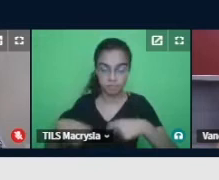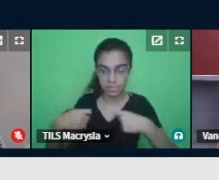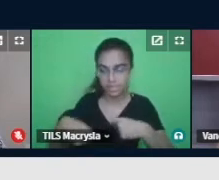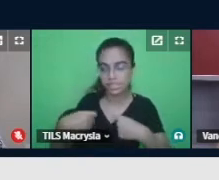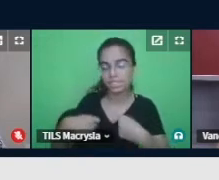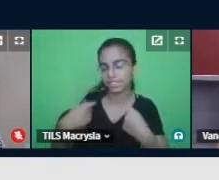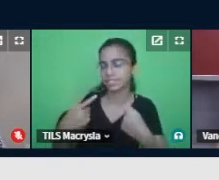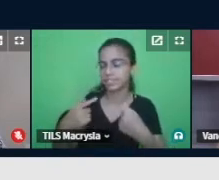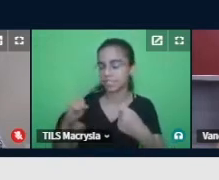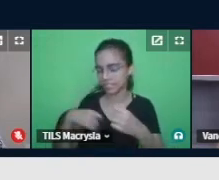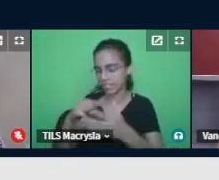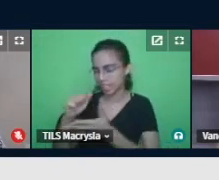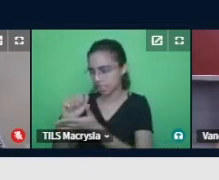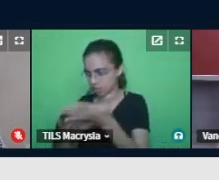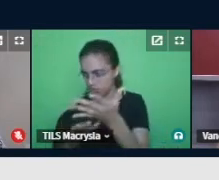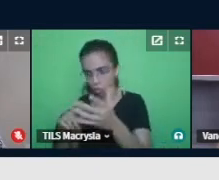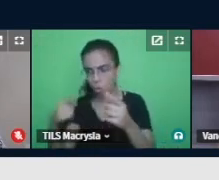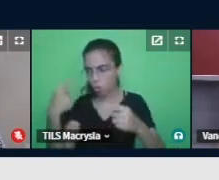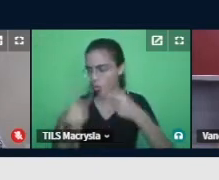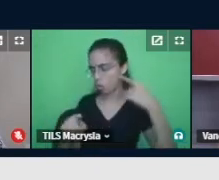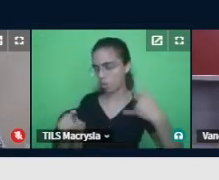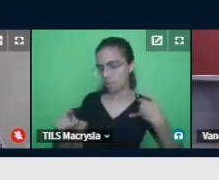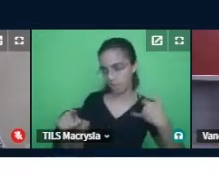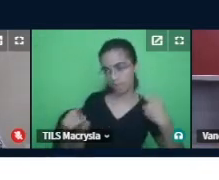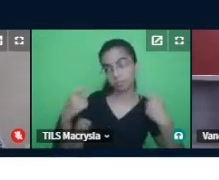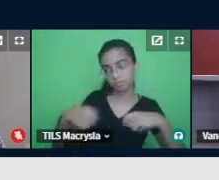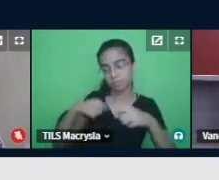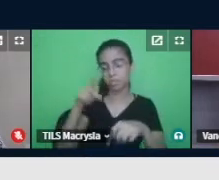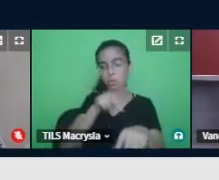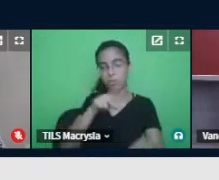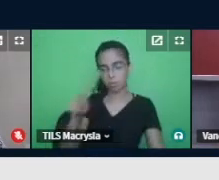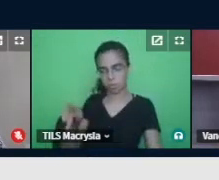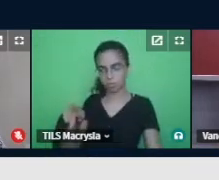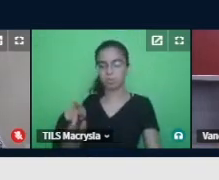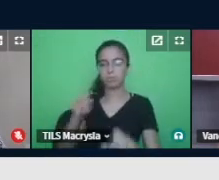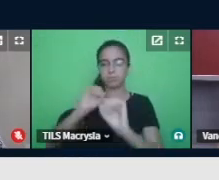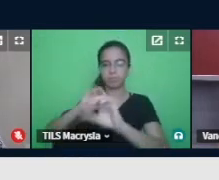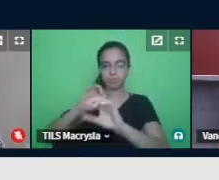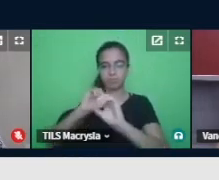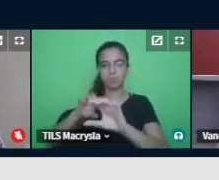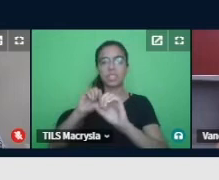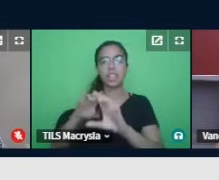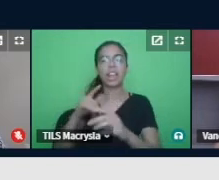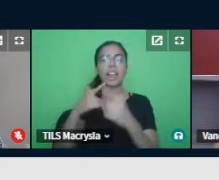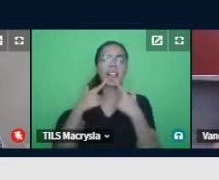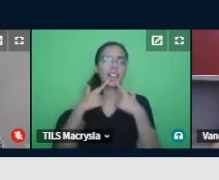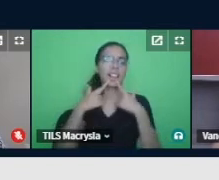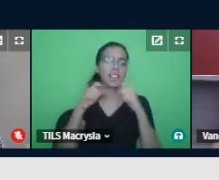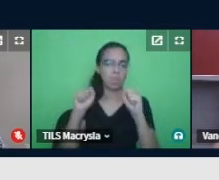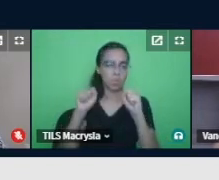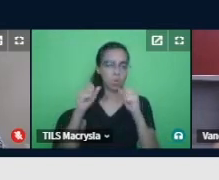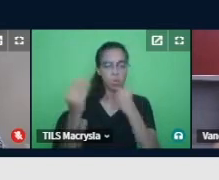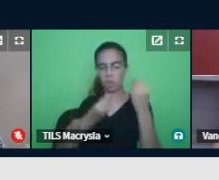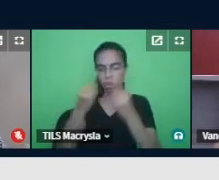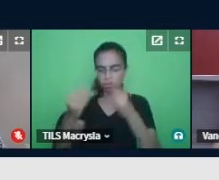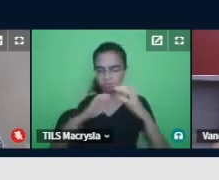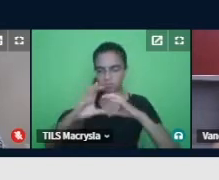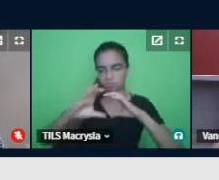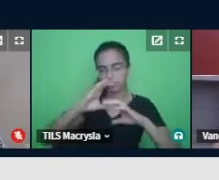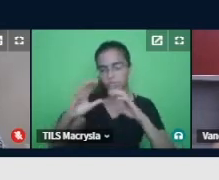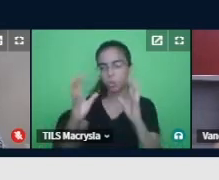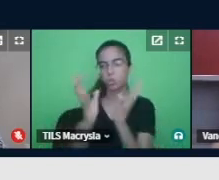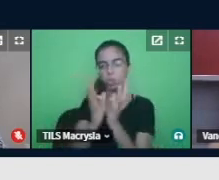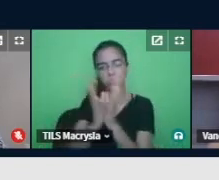adequada, né, na contextualização das atividades. Aqui eu mostro o processo